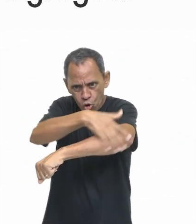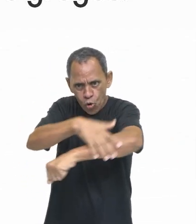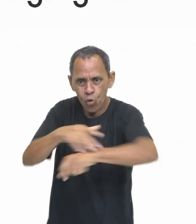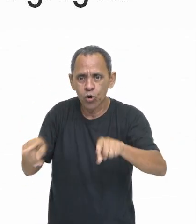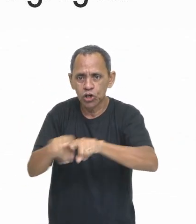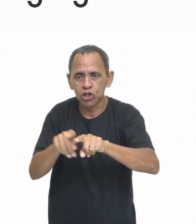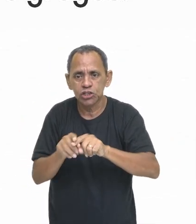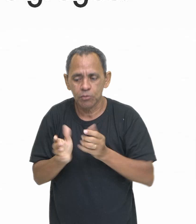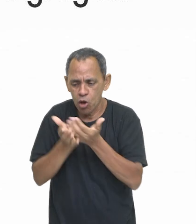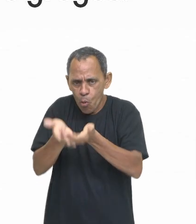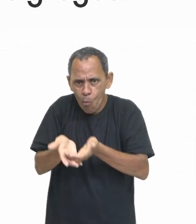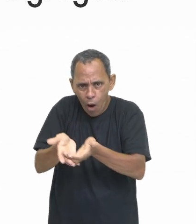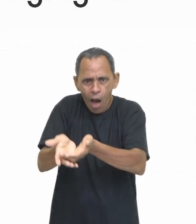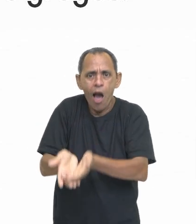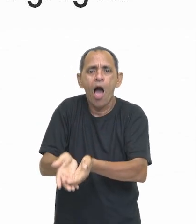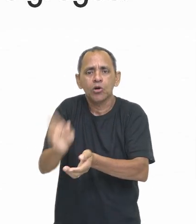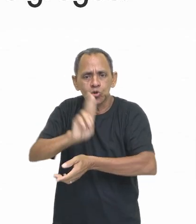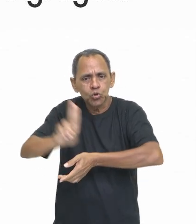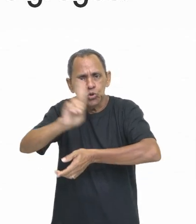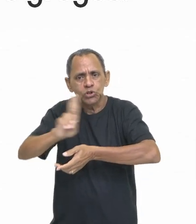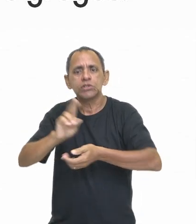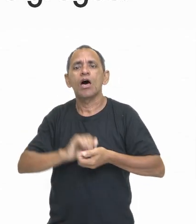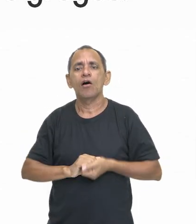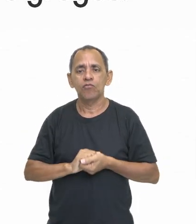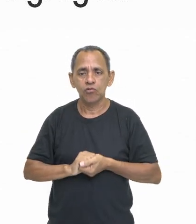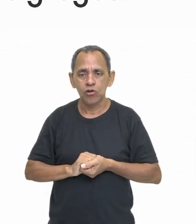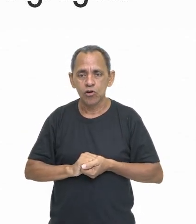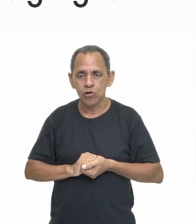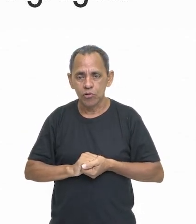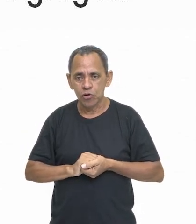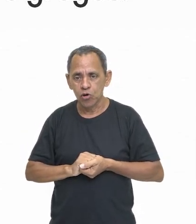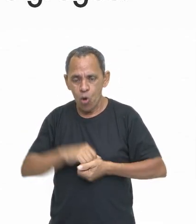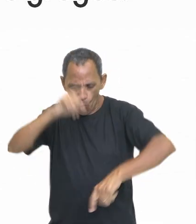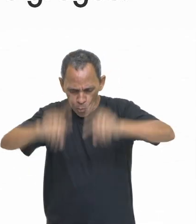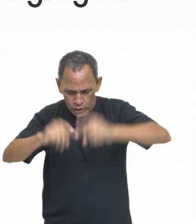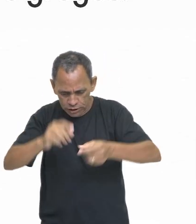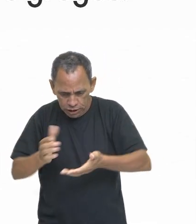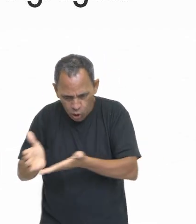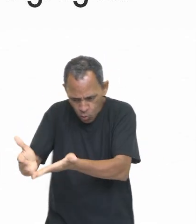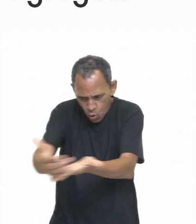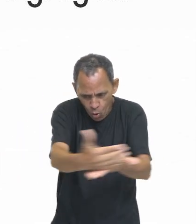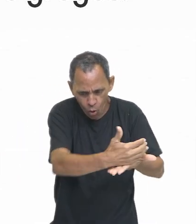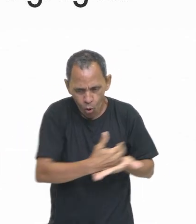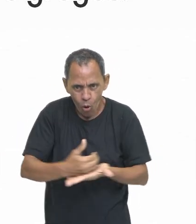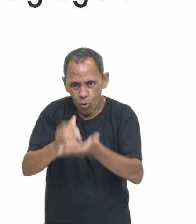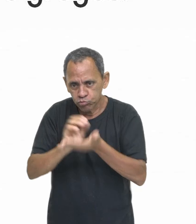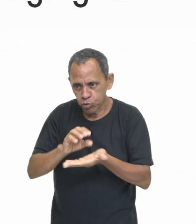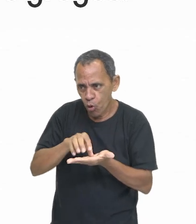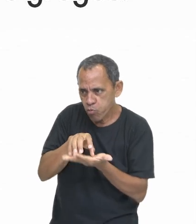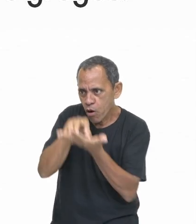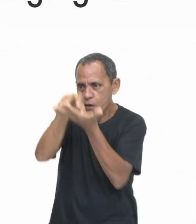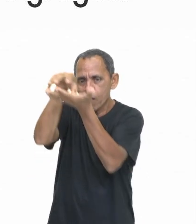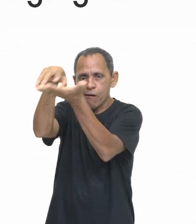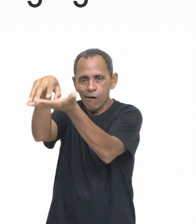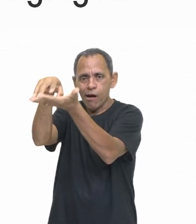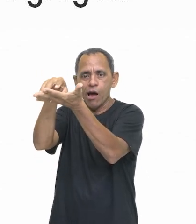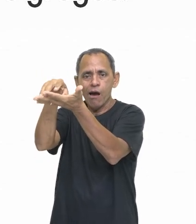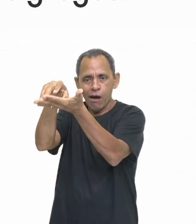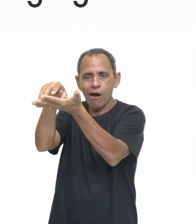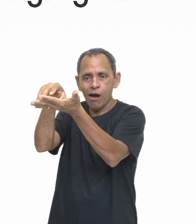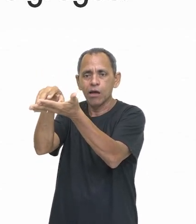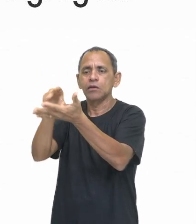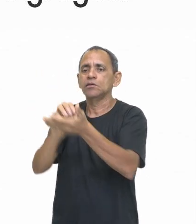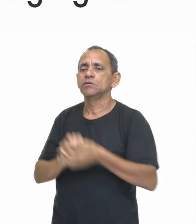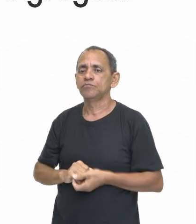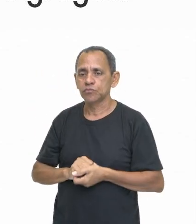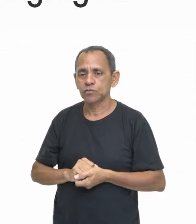rotas fluviais, para quê? Para sair do Império Romano, chegar em outras regiões, comprar produtos como